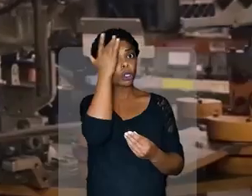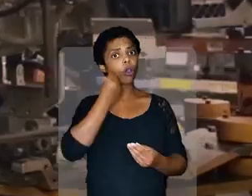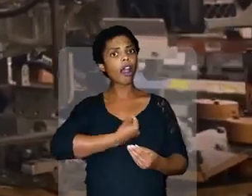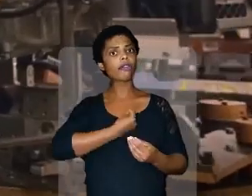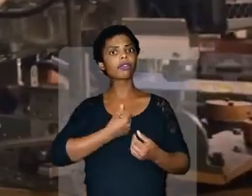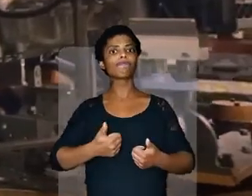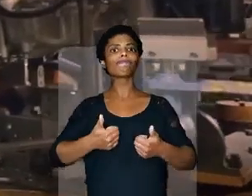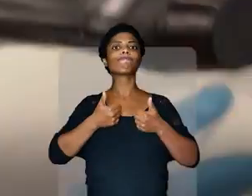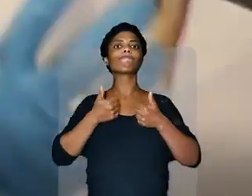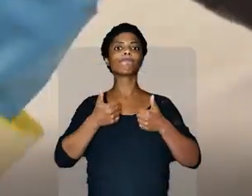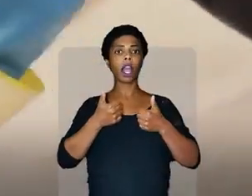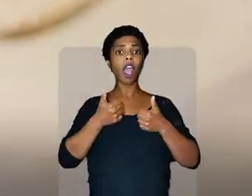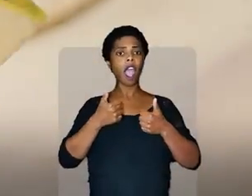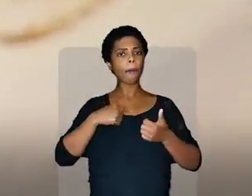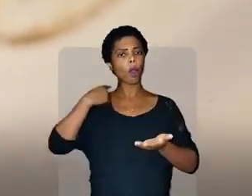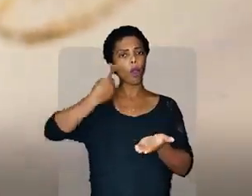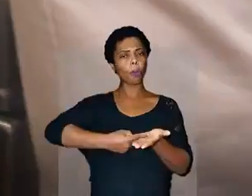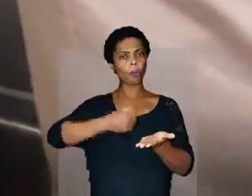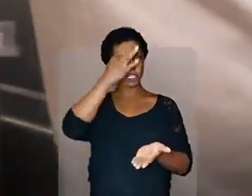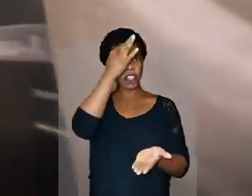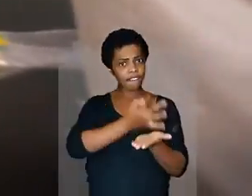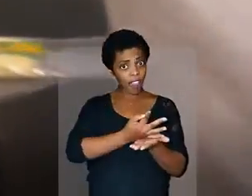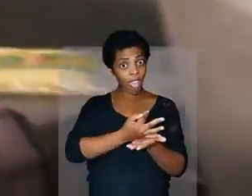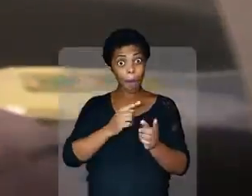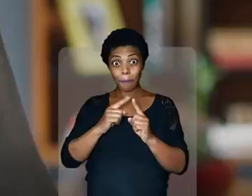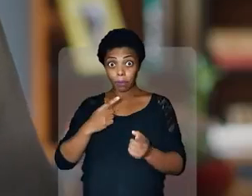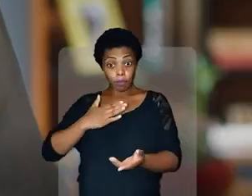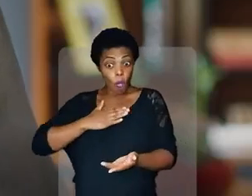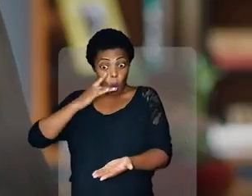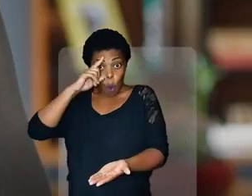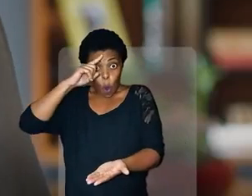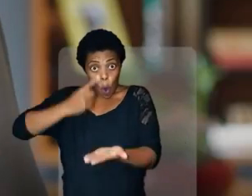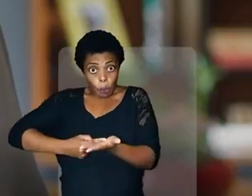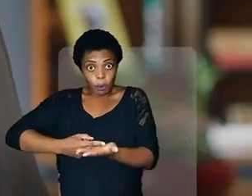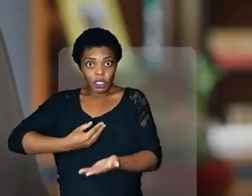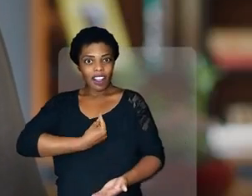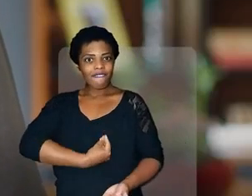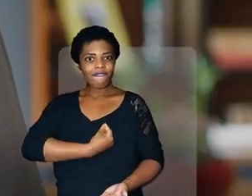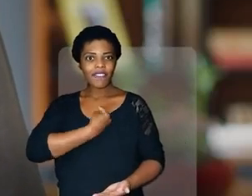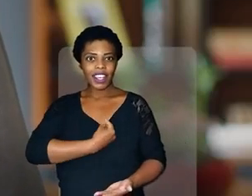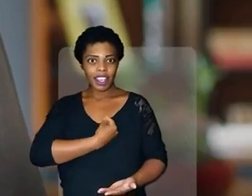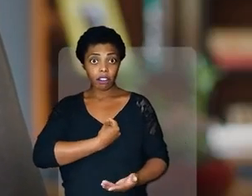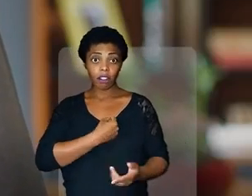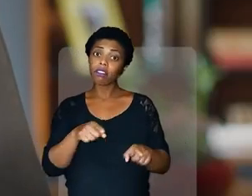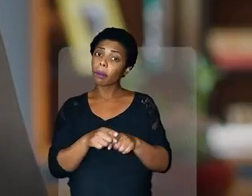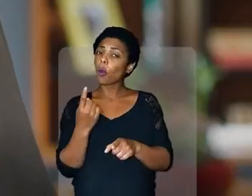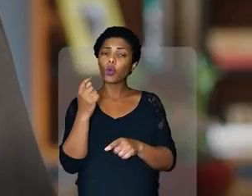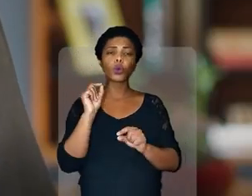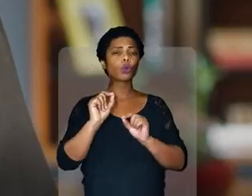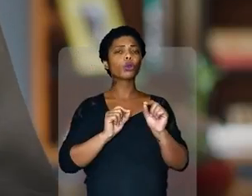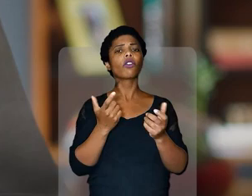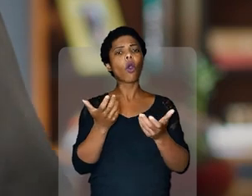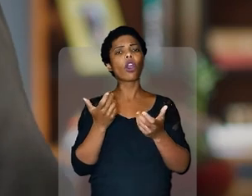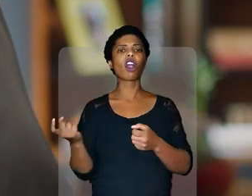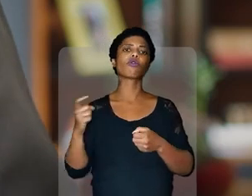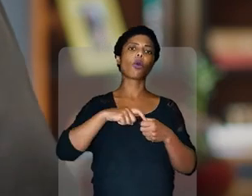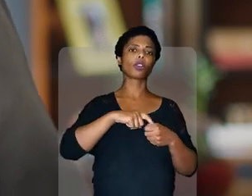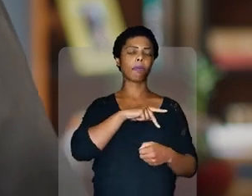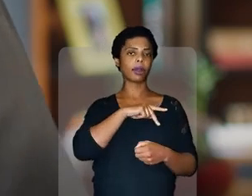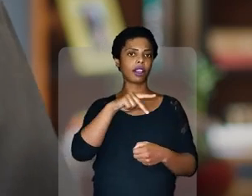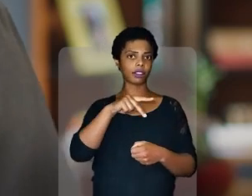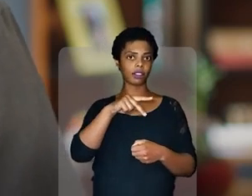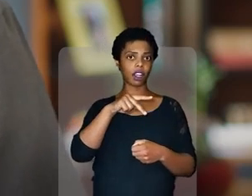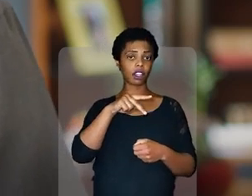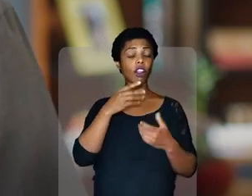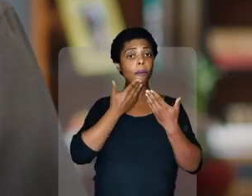dá dignidade ao ser humano. Vamos fazer porque é um compromisso de fé. É um compromisso de vida que eu tenho. Aliás, é a única razão